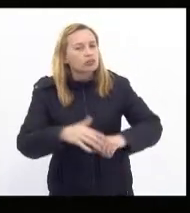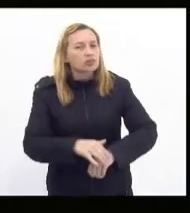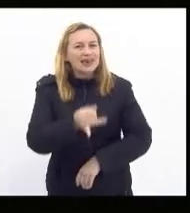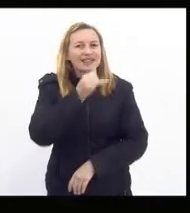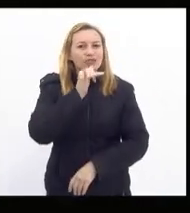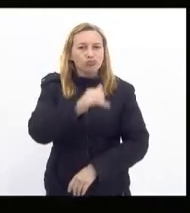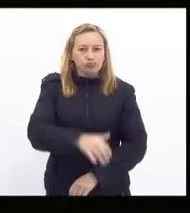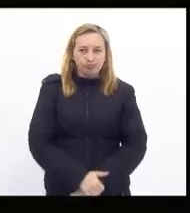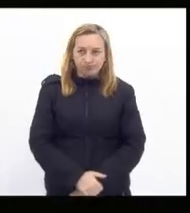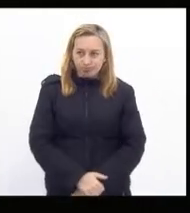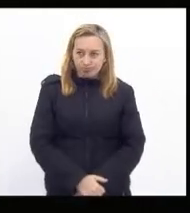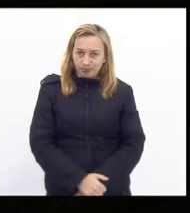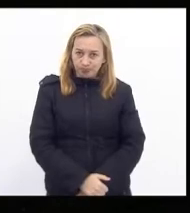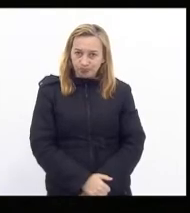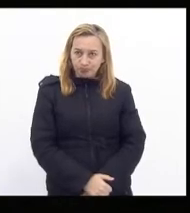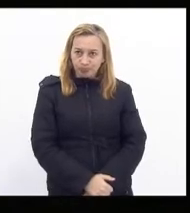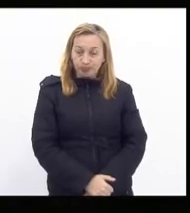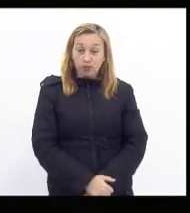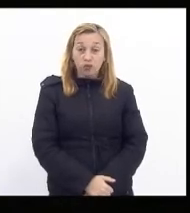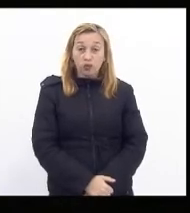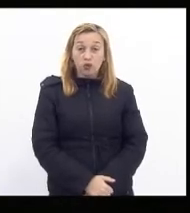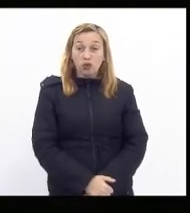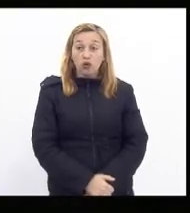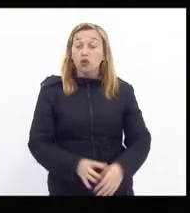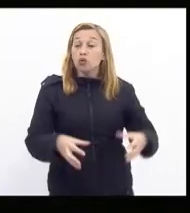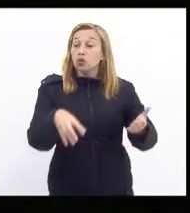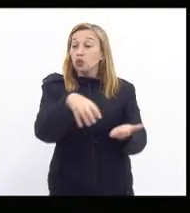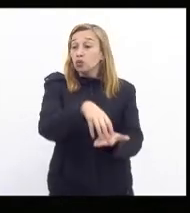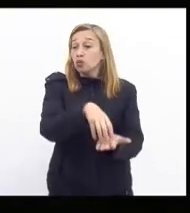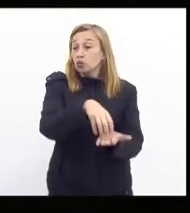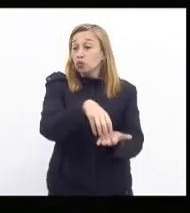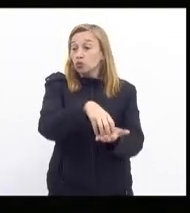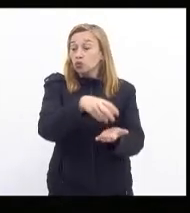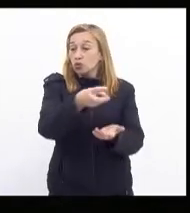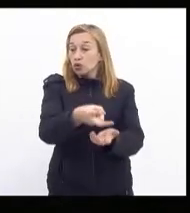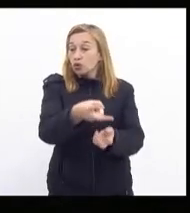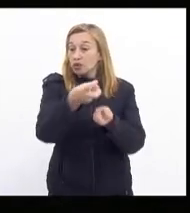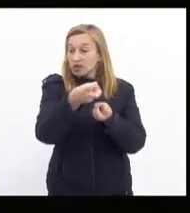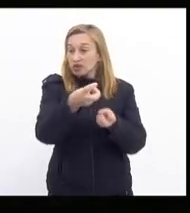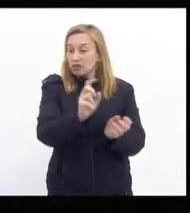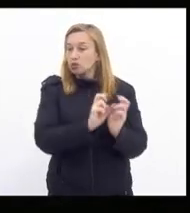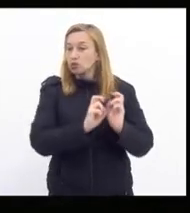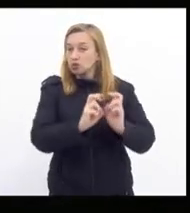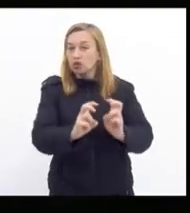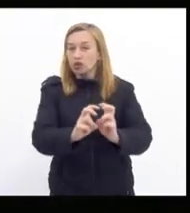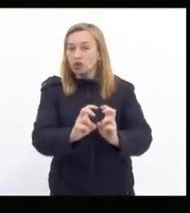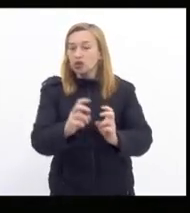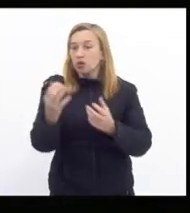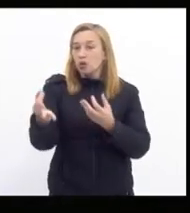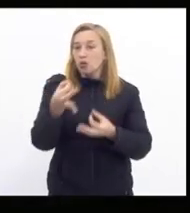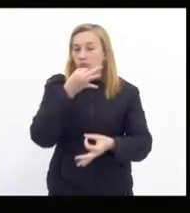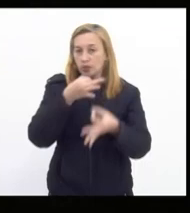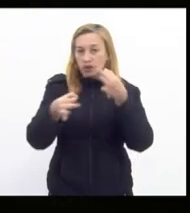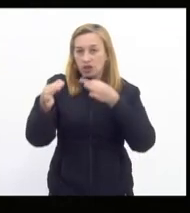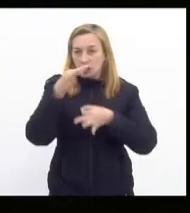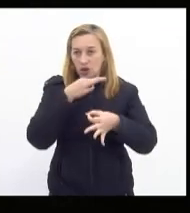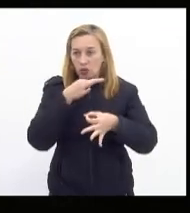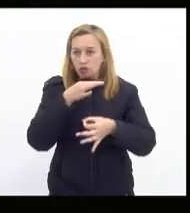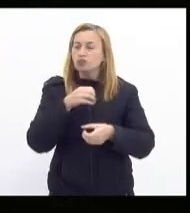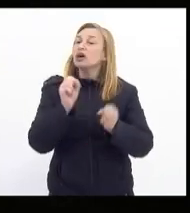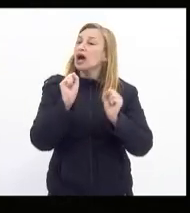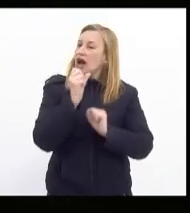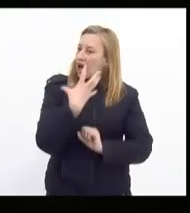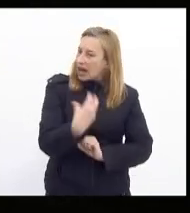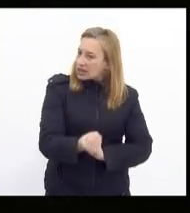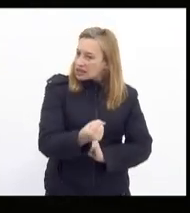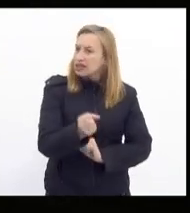exemplo o observatório dos três traz a seguinte sugestão também é favorável a